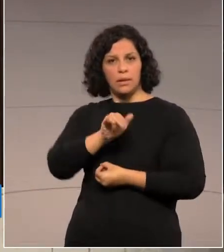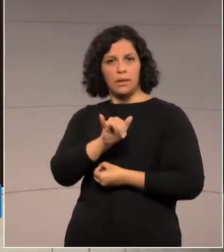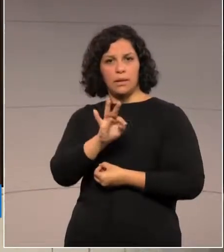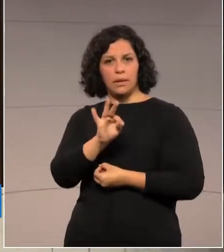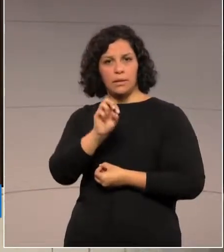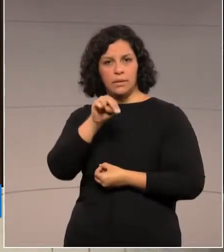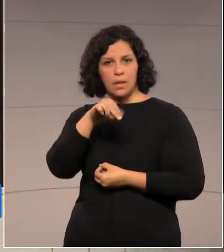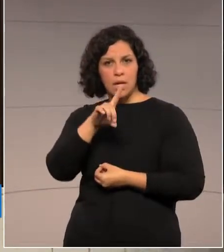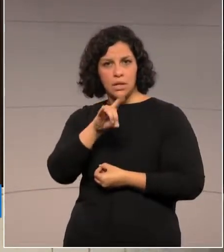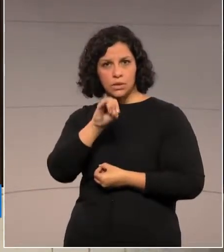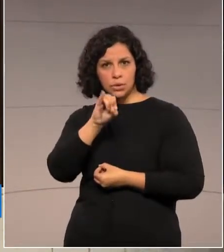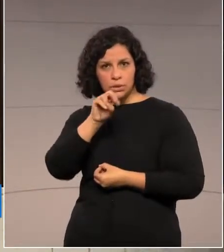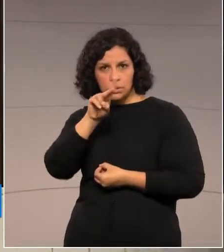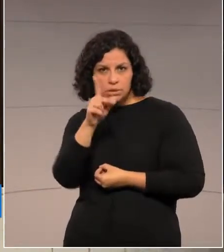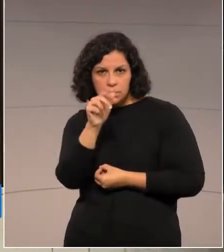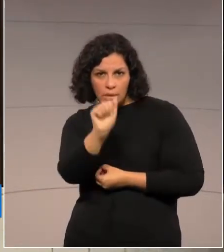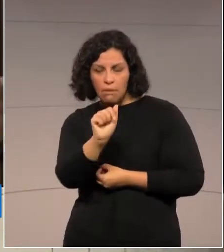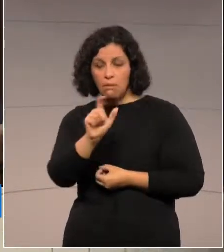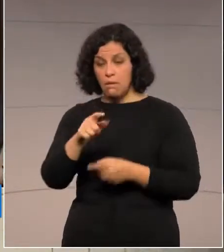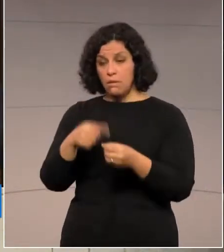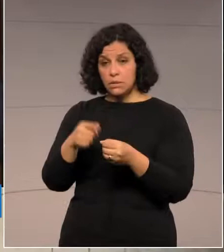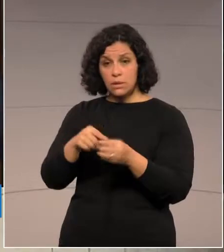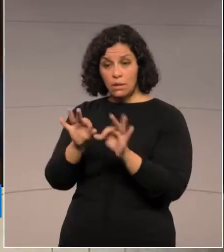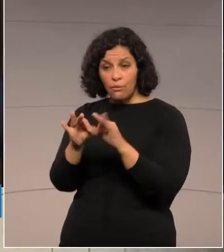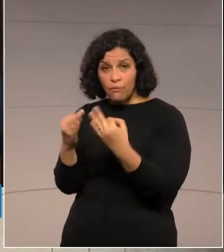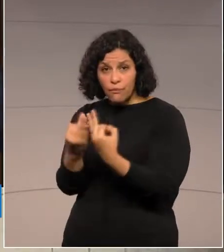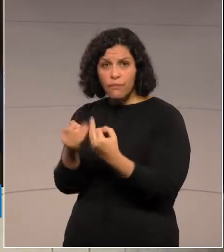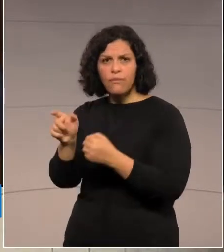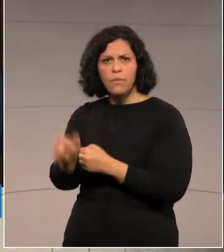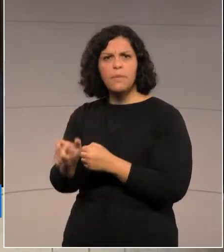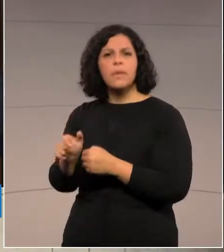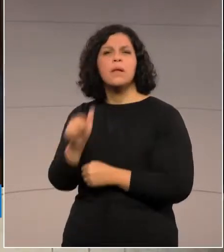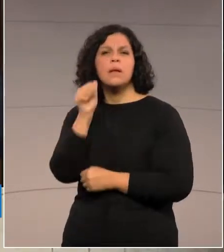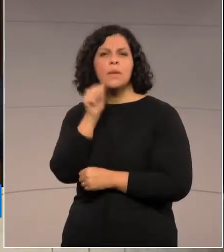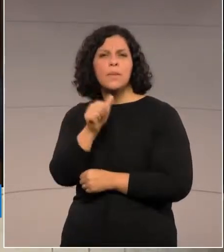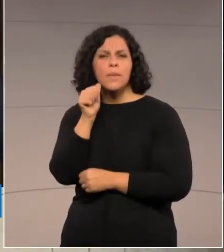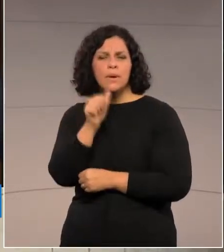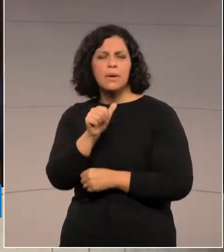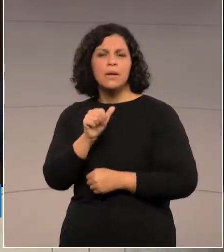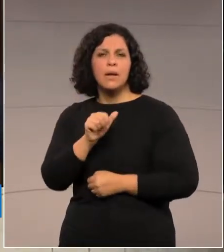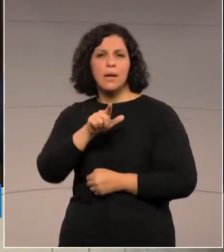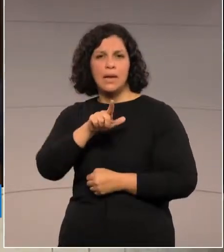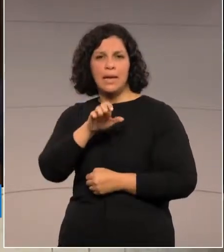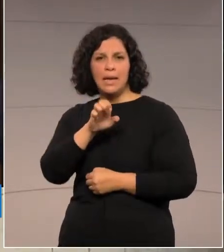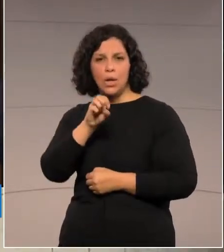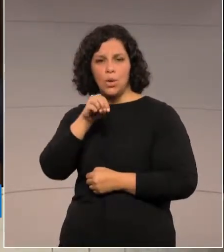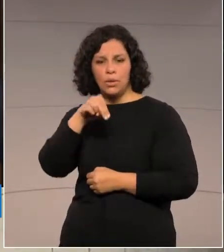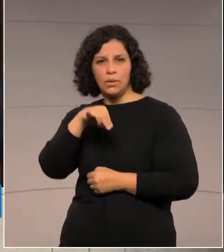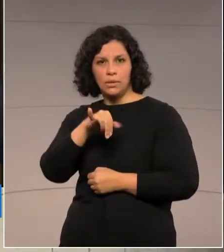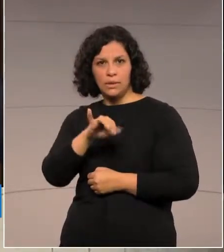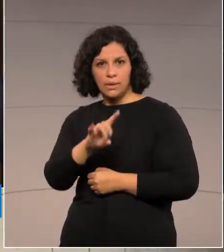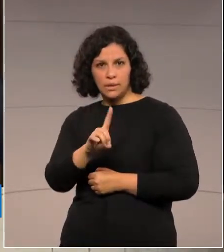que tandinha a família de da dona Leonides